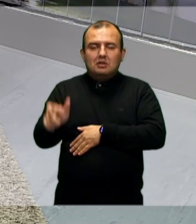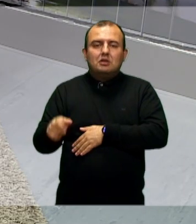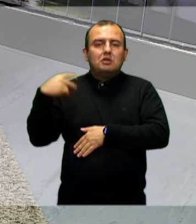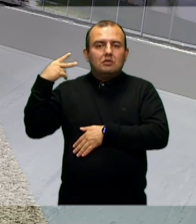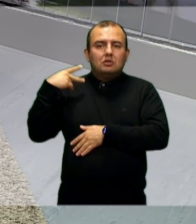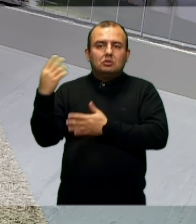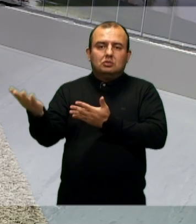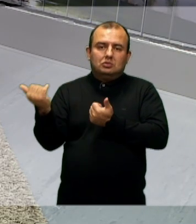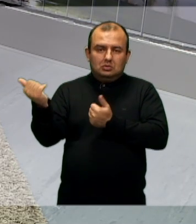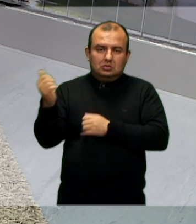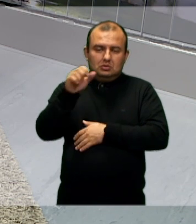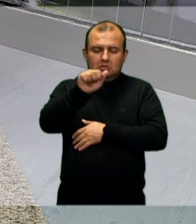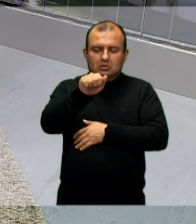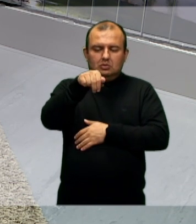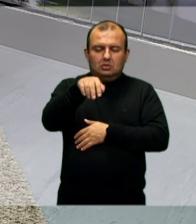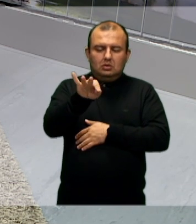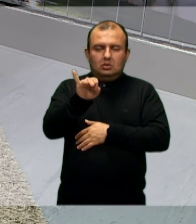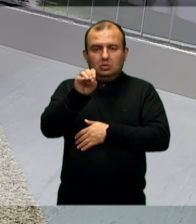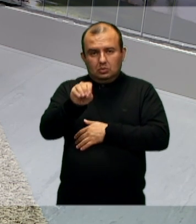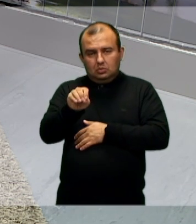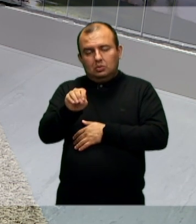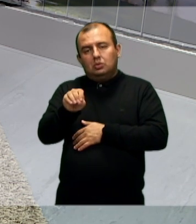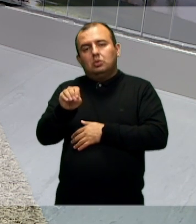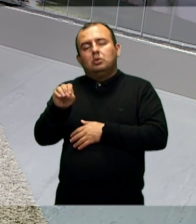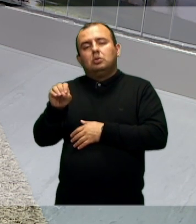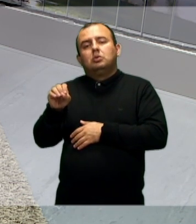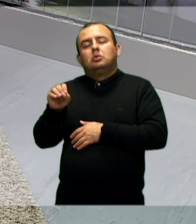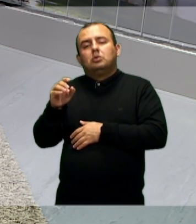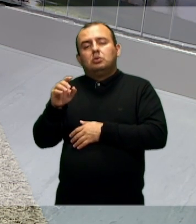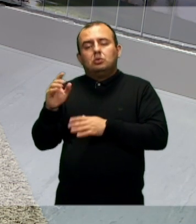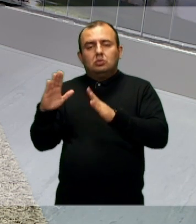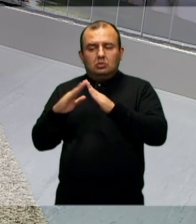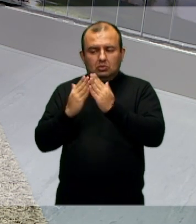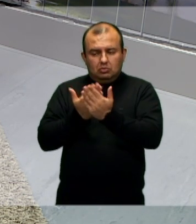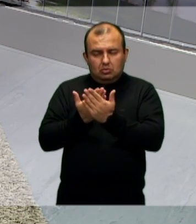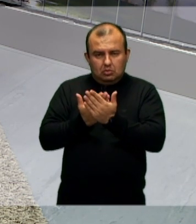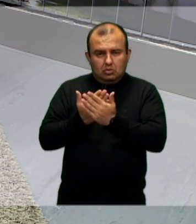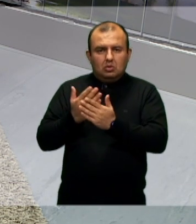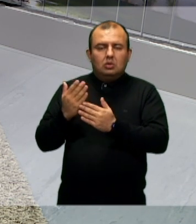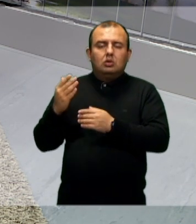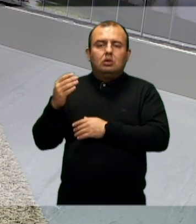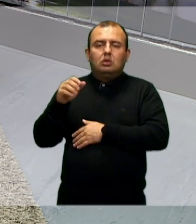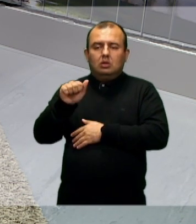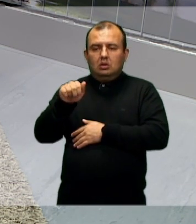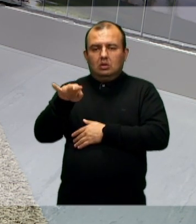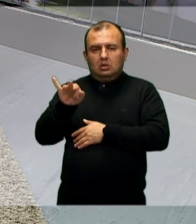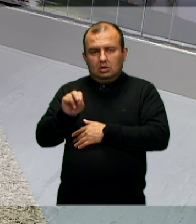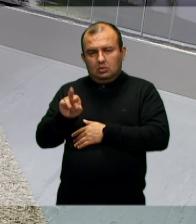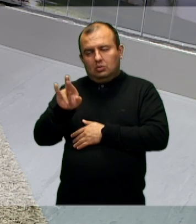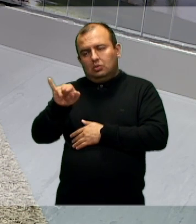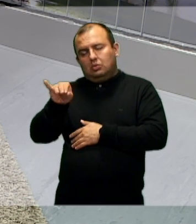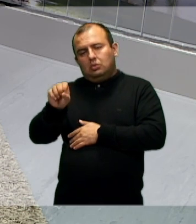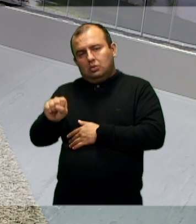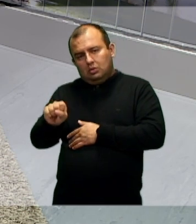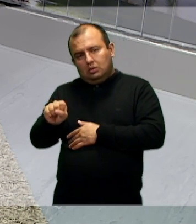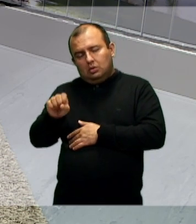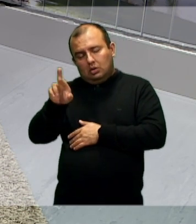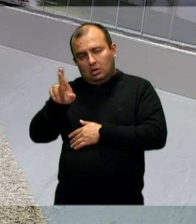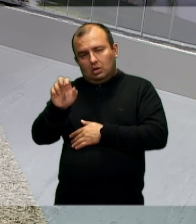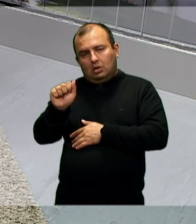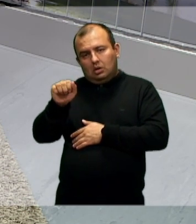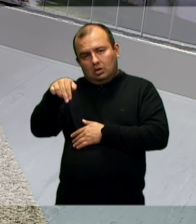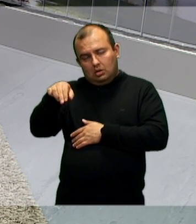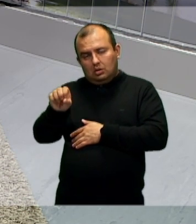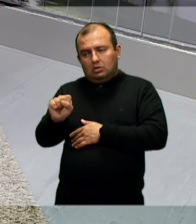mirim Antônio Marcos Dutra, da Escola Básica Antônio Ramos. Olá Antônio, seja bem-vindo ao Fala